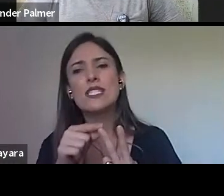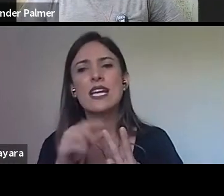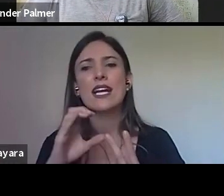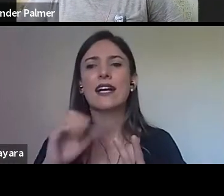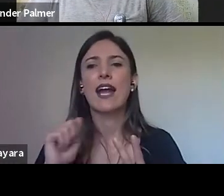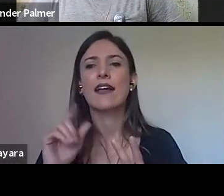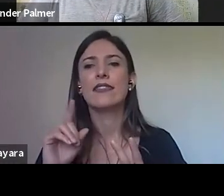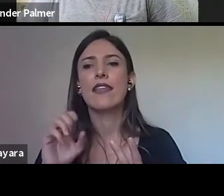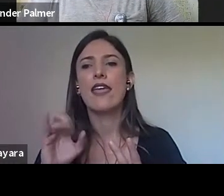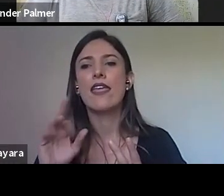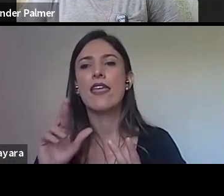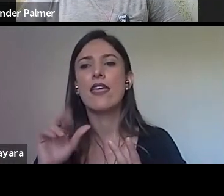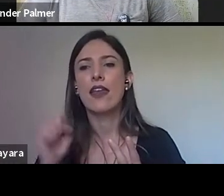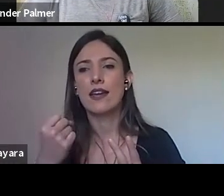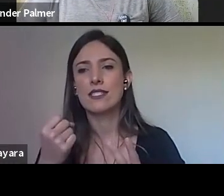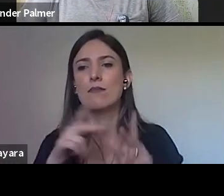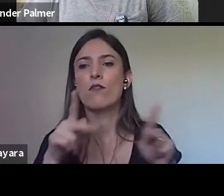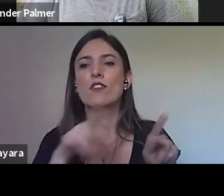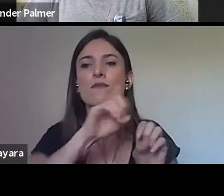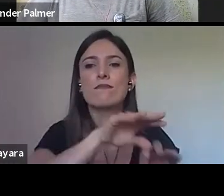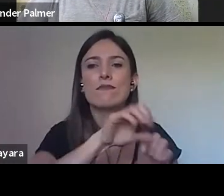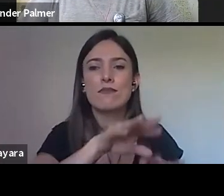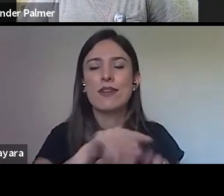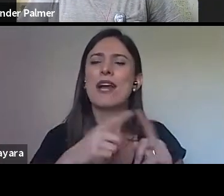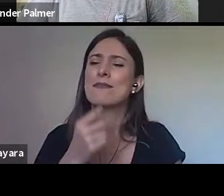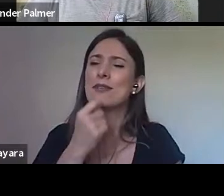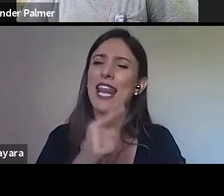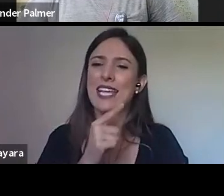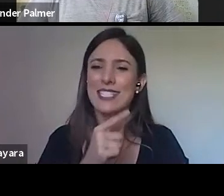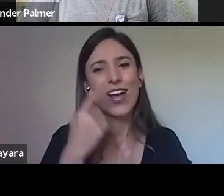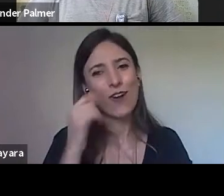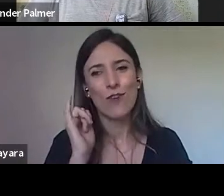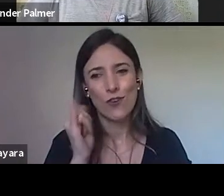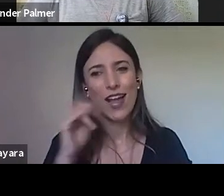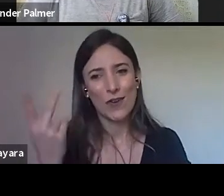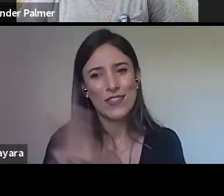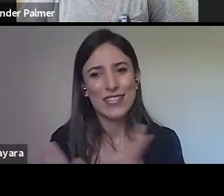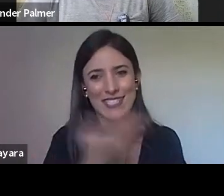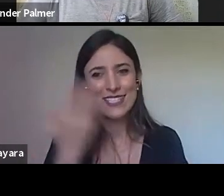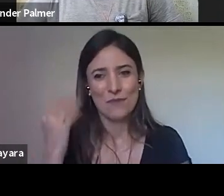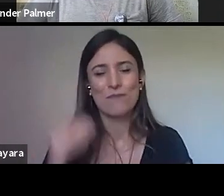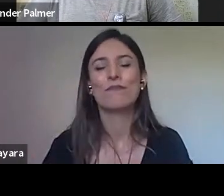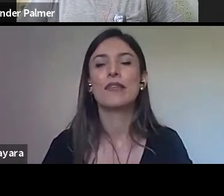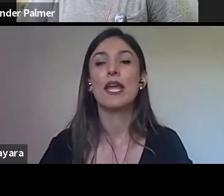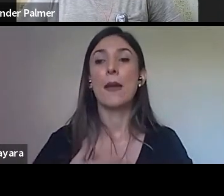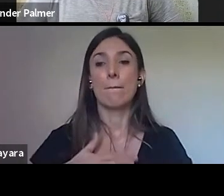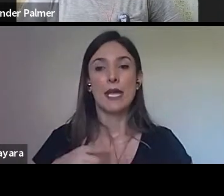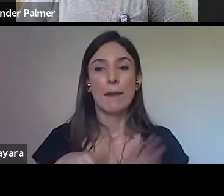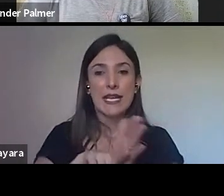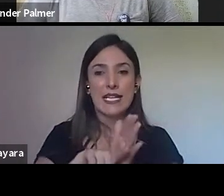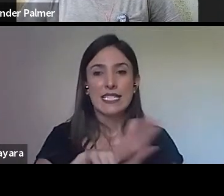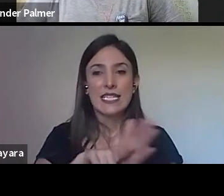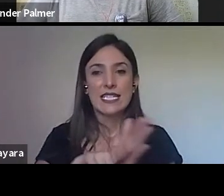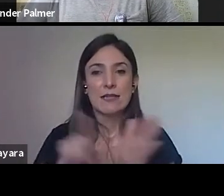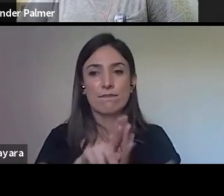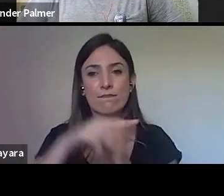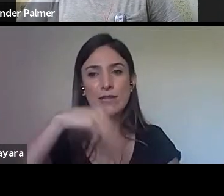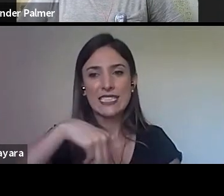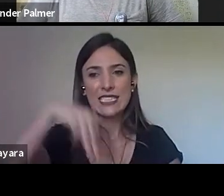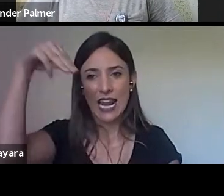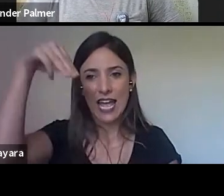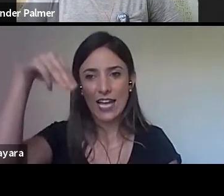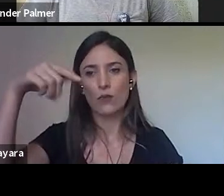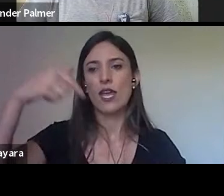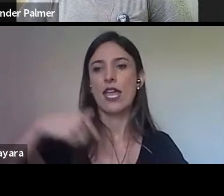mas é muito engraçado, assim, eu vou contar um caso aqui. Na minha pesquisa de mestrado, eu trabalhei com a